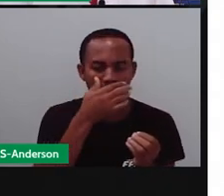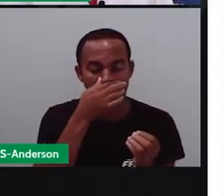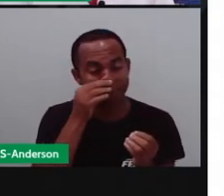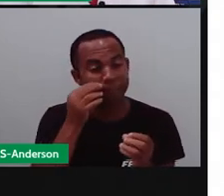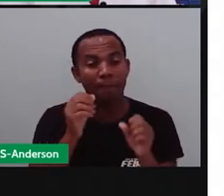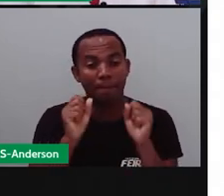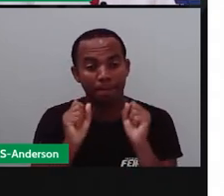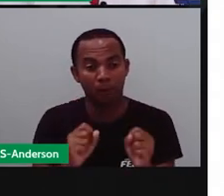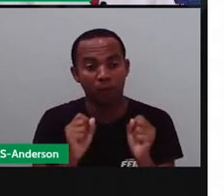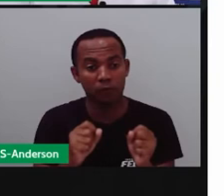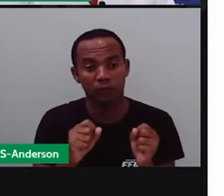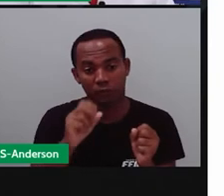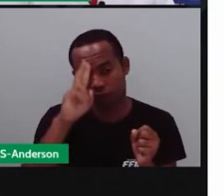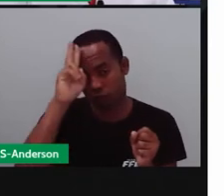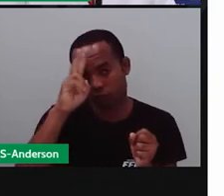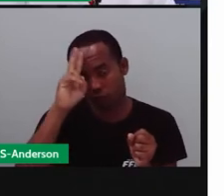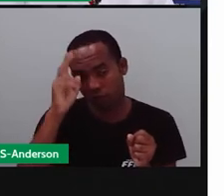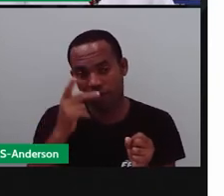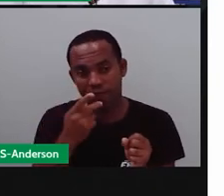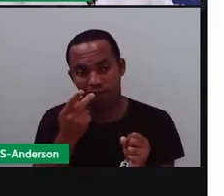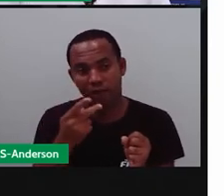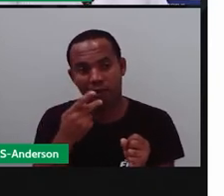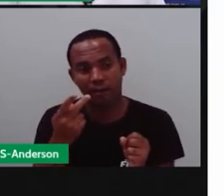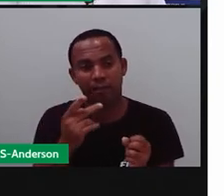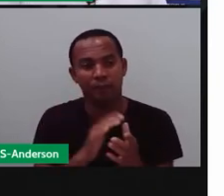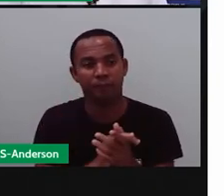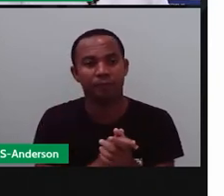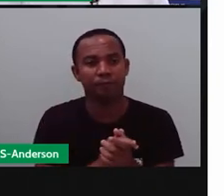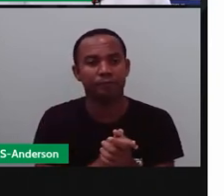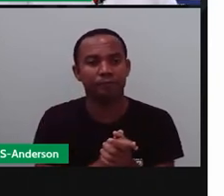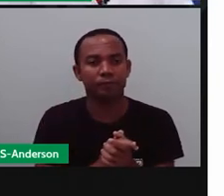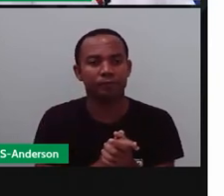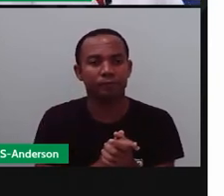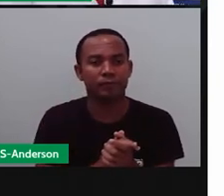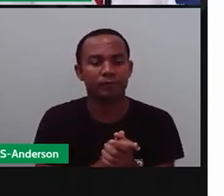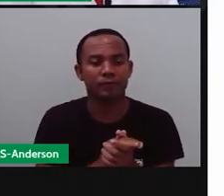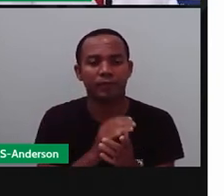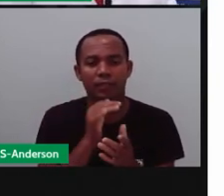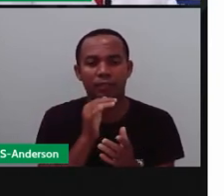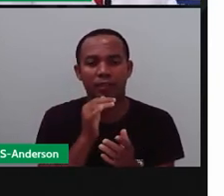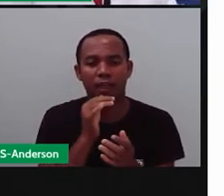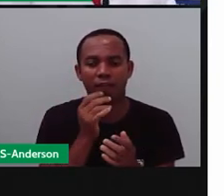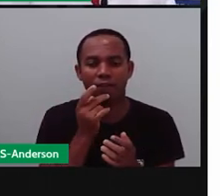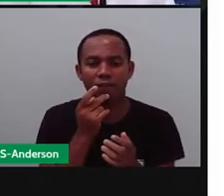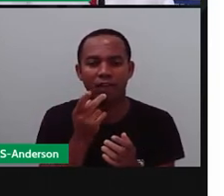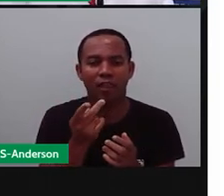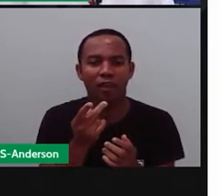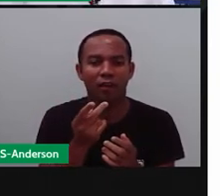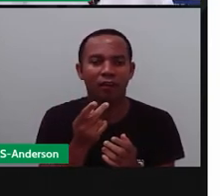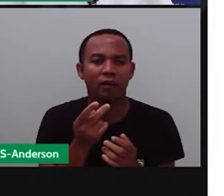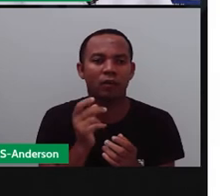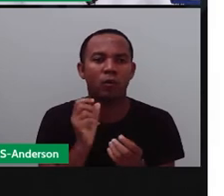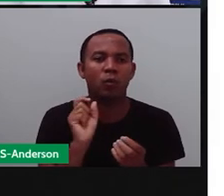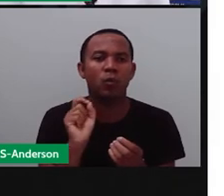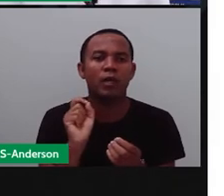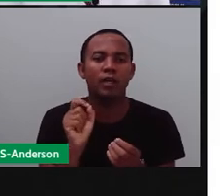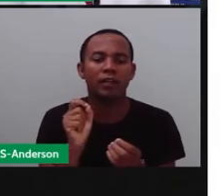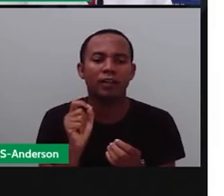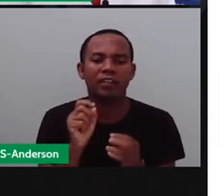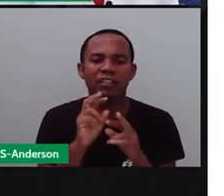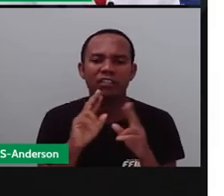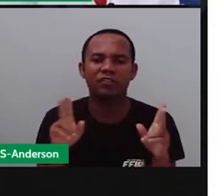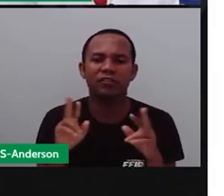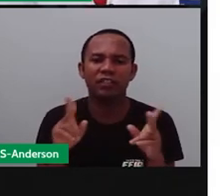podem carregar a história de uma fala. Que é o que a gente chama também de sotaque. Ai, fulano tem um jeito diferente de